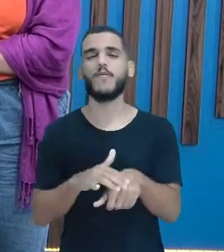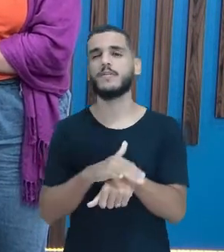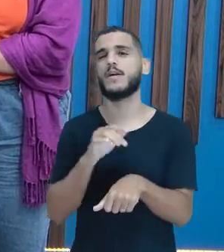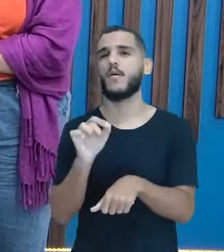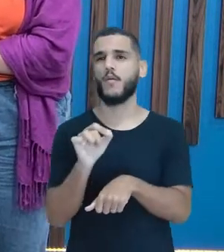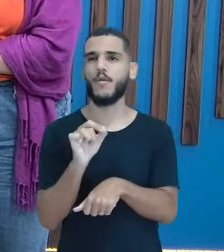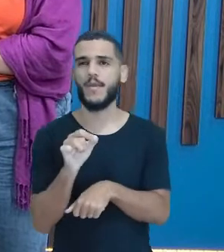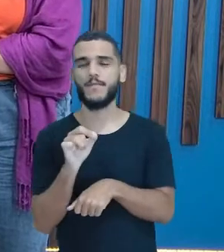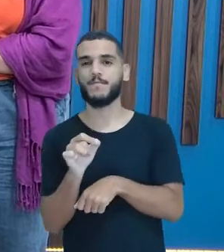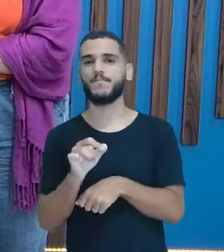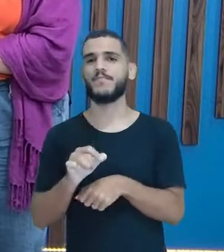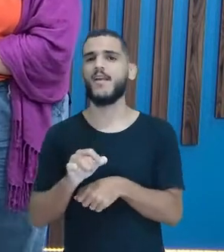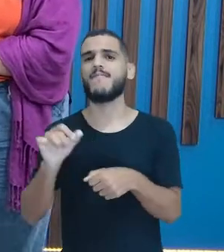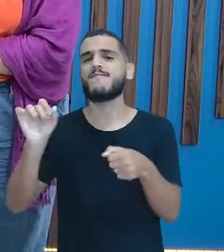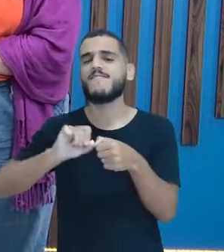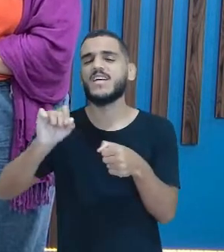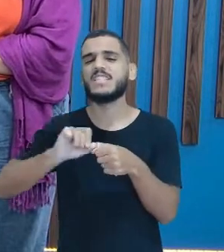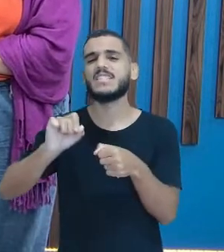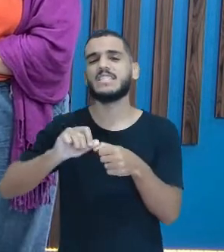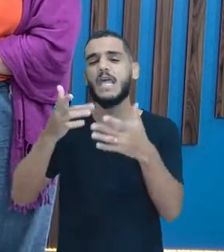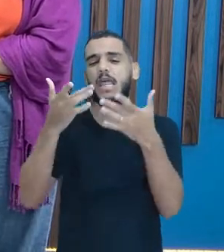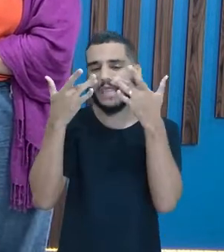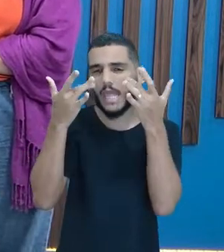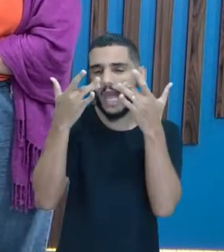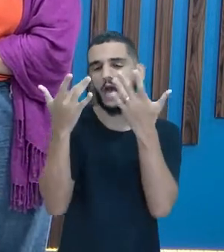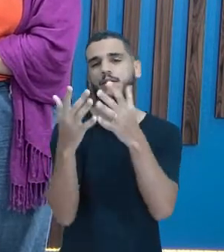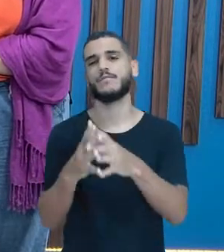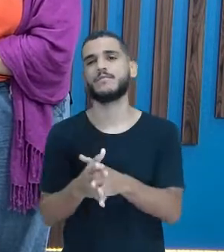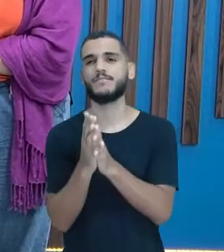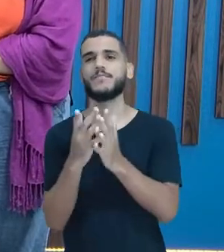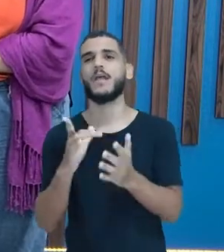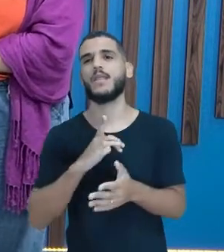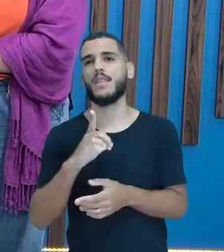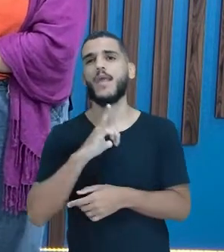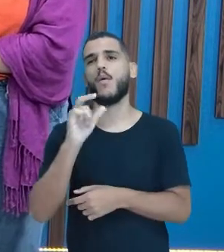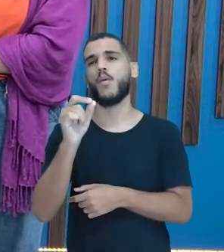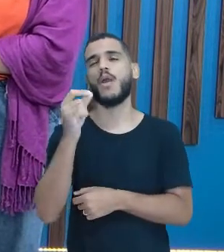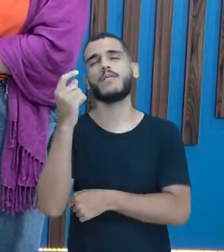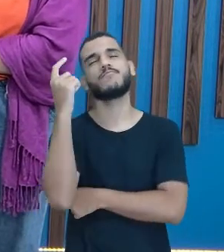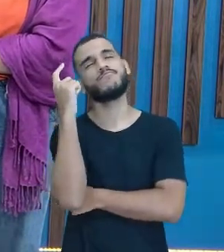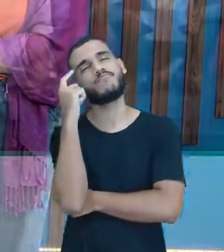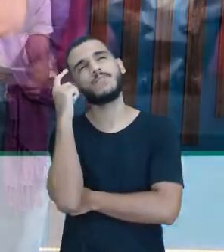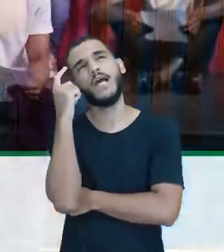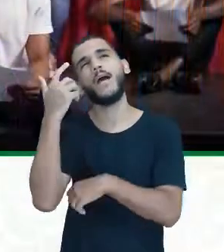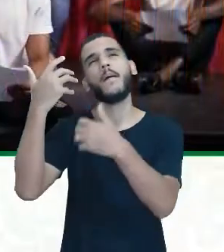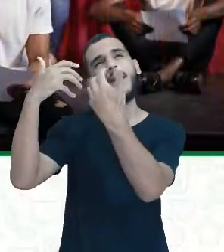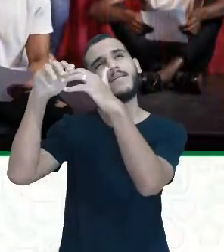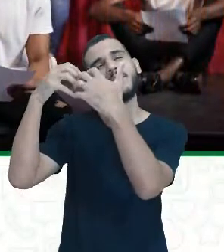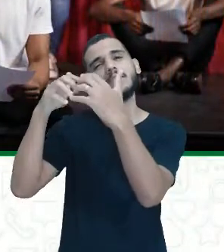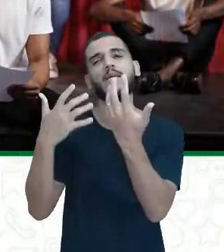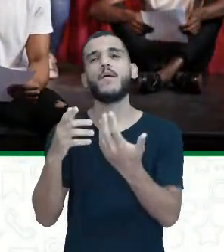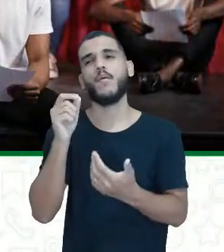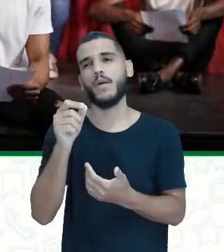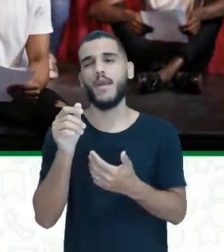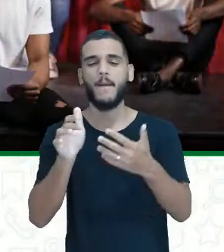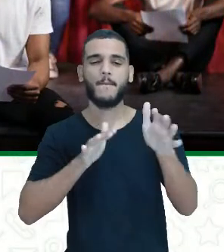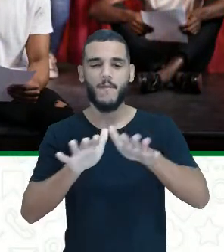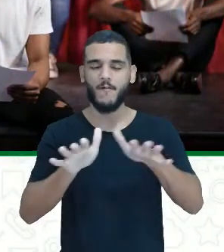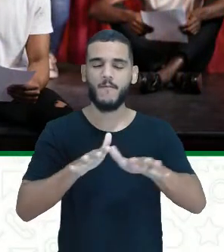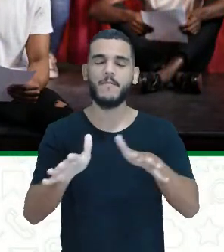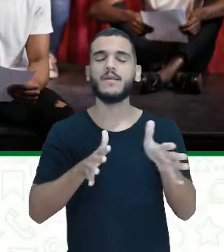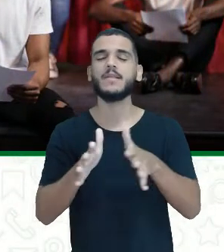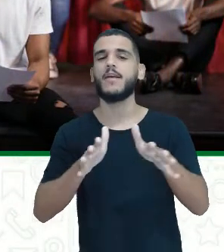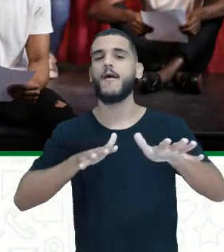esse fazer teatral. Eu trouxe um pensamento, um tópico para movimentar o bate-papo da gente.